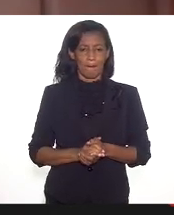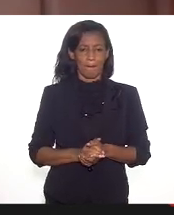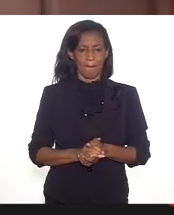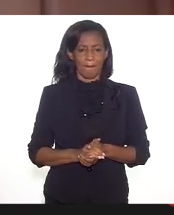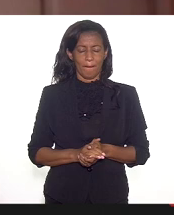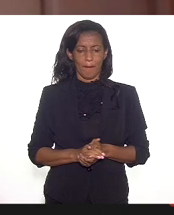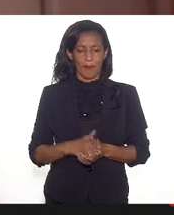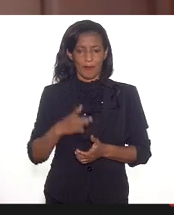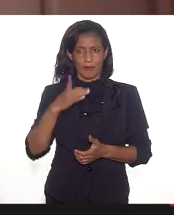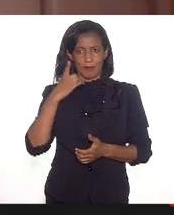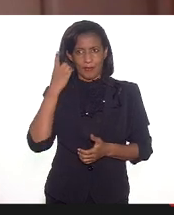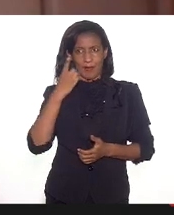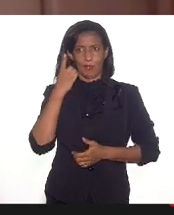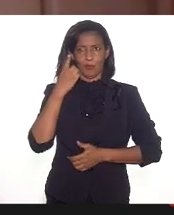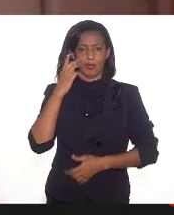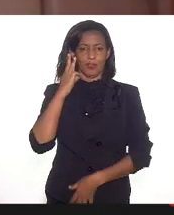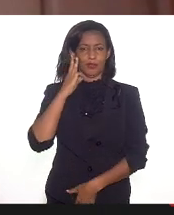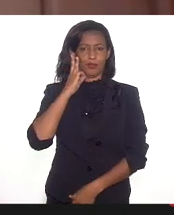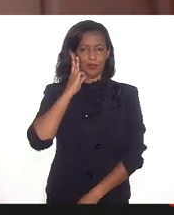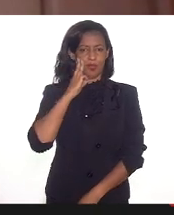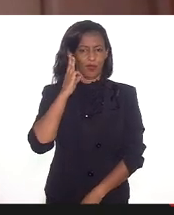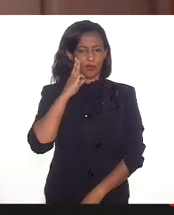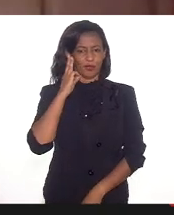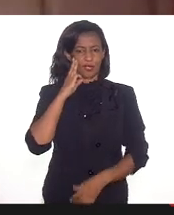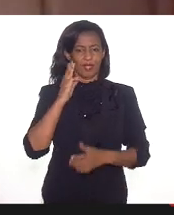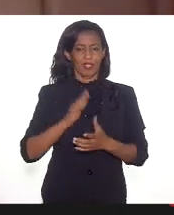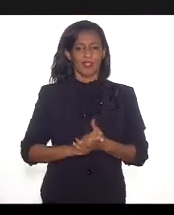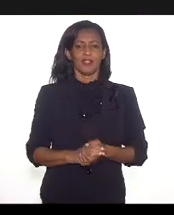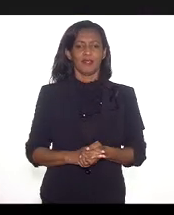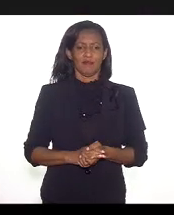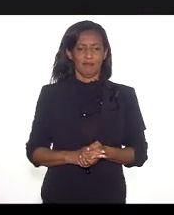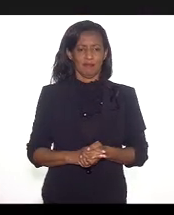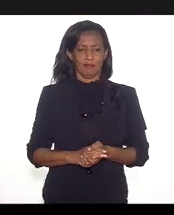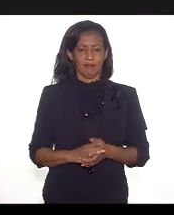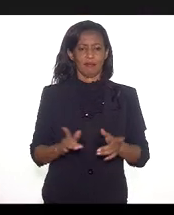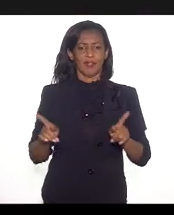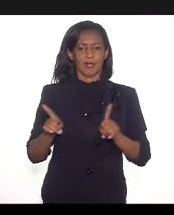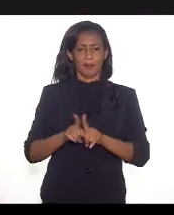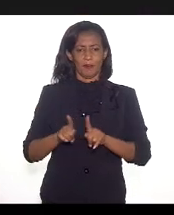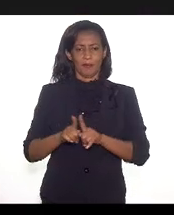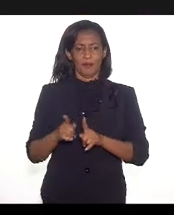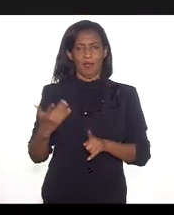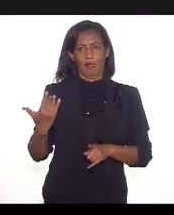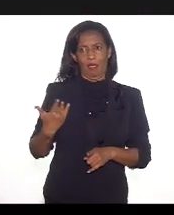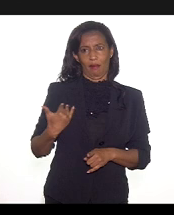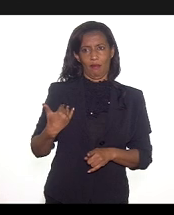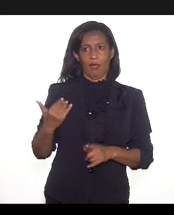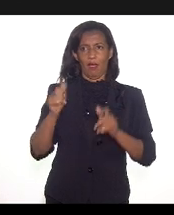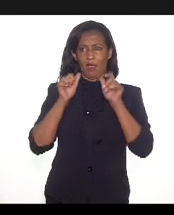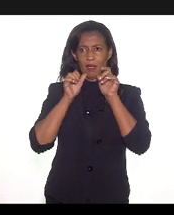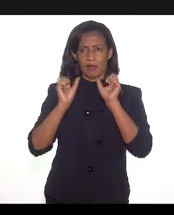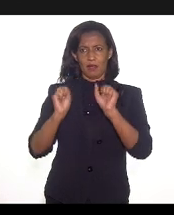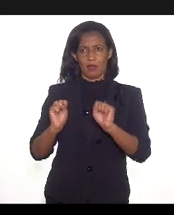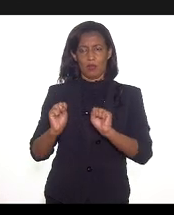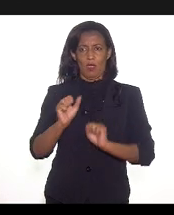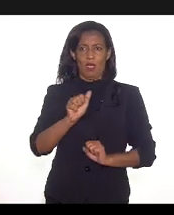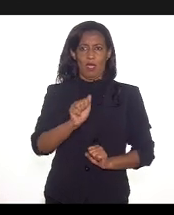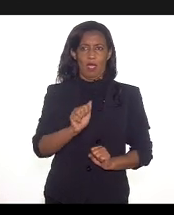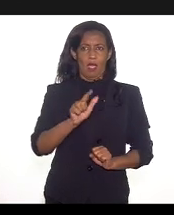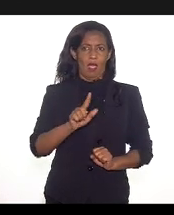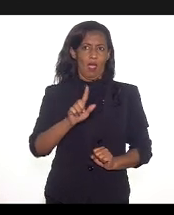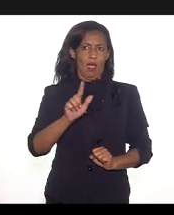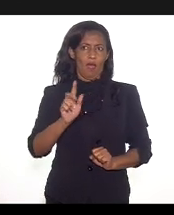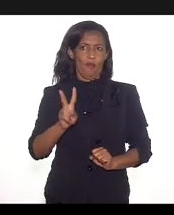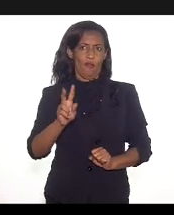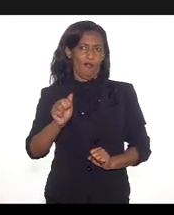O deputado Valdeck está aqui representado também pelo nosso companheiro Álvaro, né? Está em